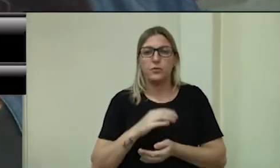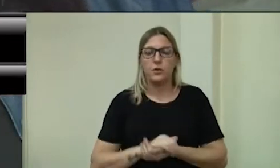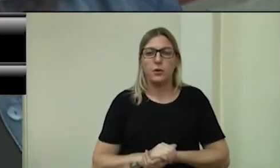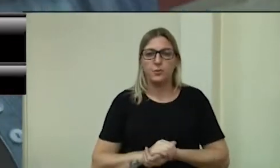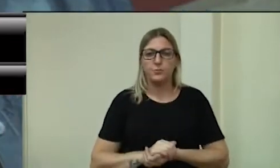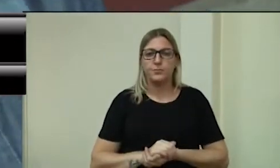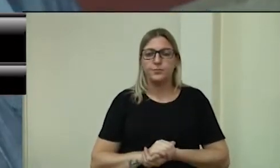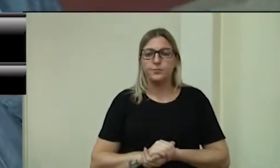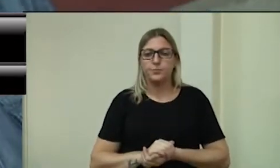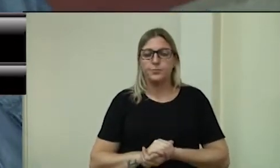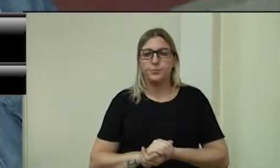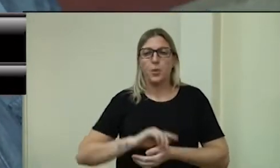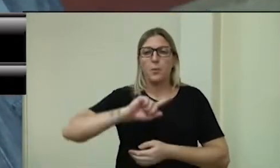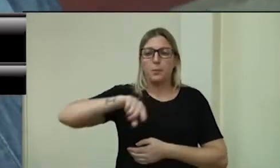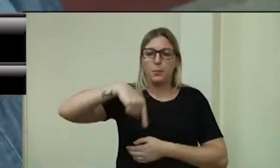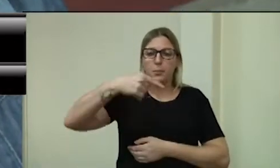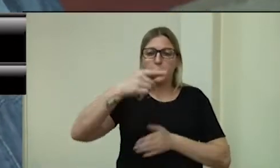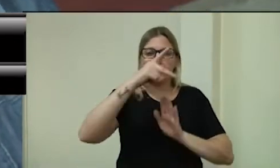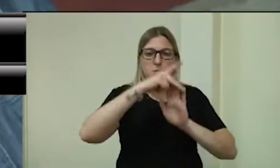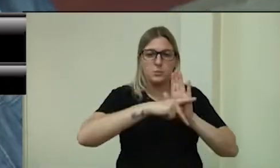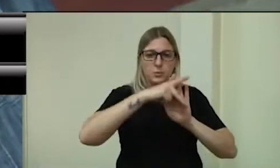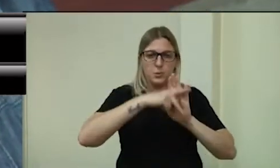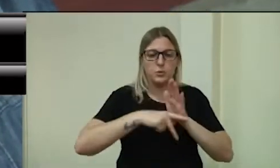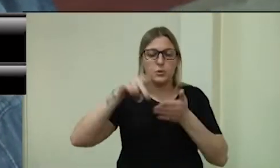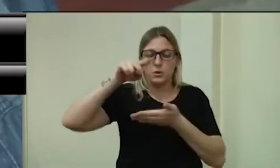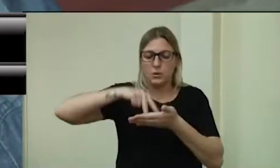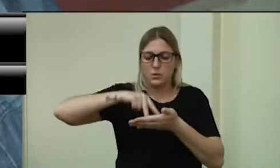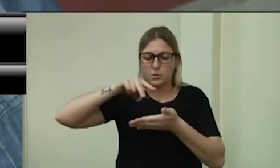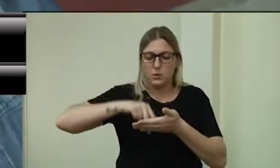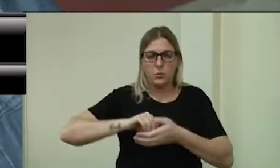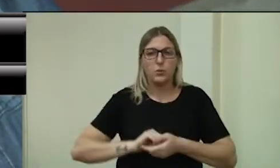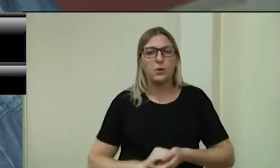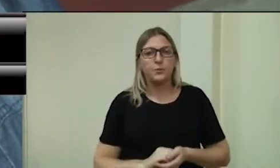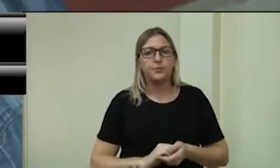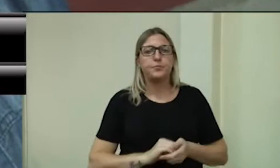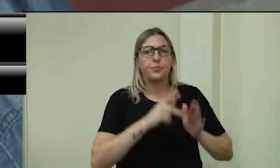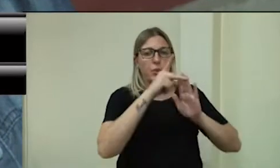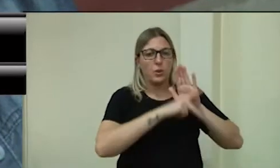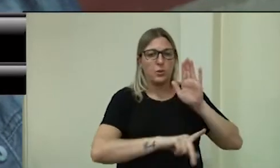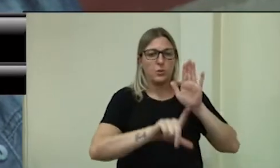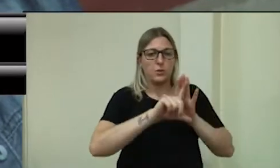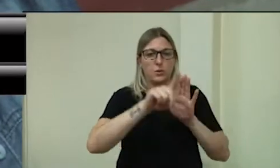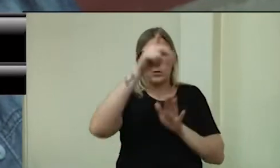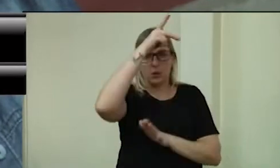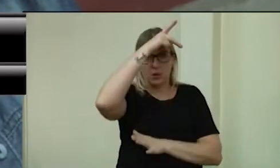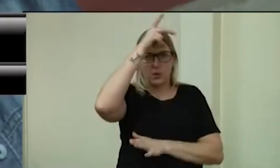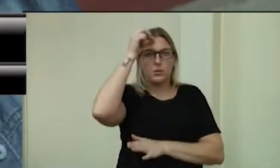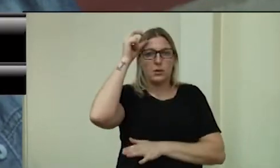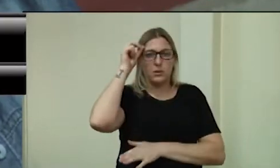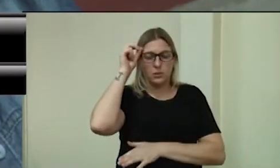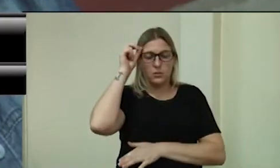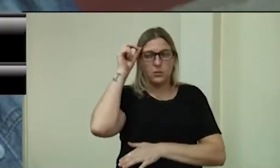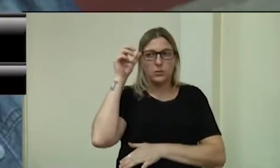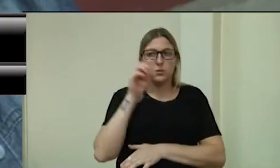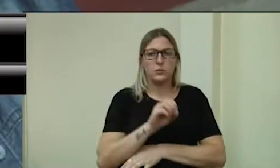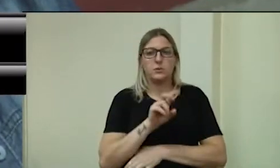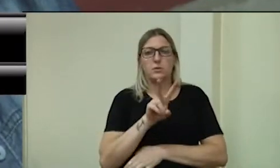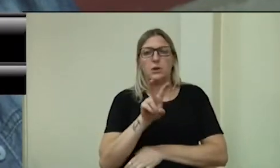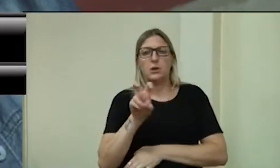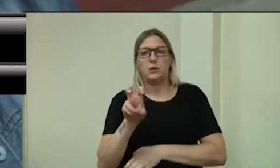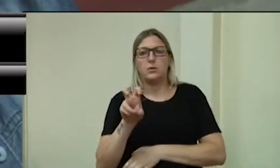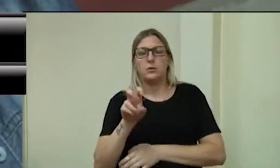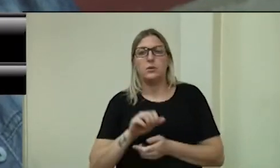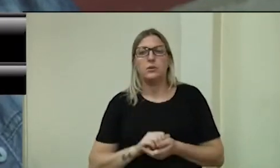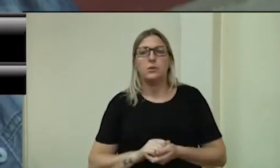Proceda, por favor, vereadora, o projeto executivo 025. Projeto de lei executivo